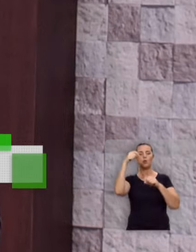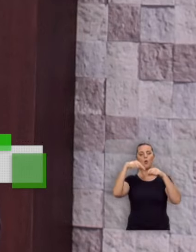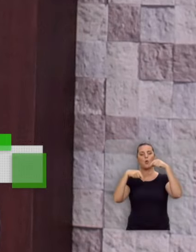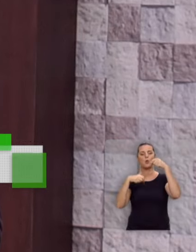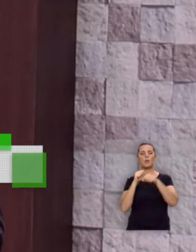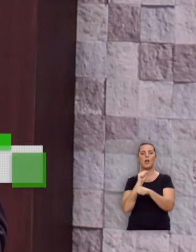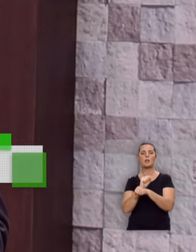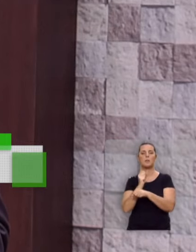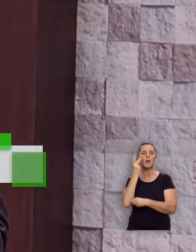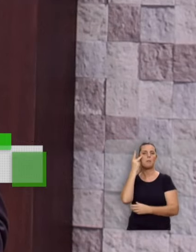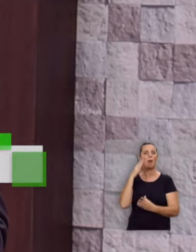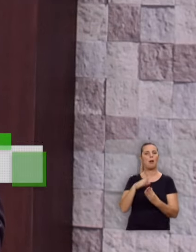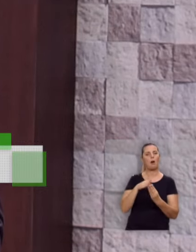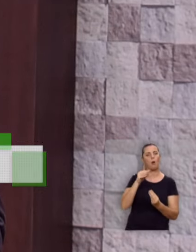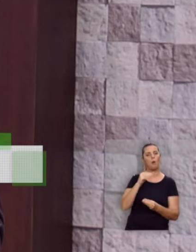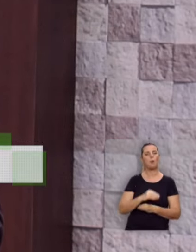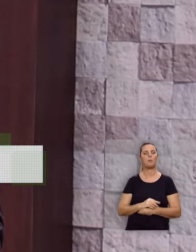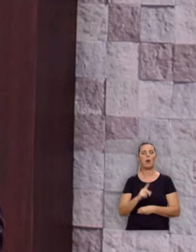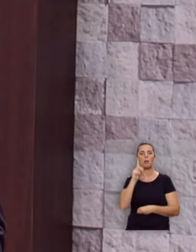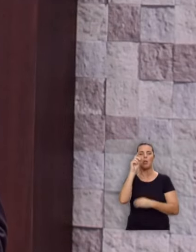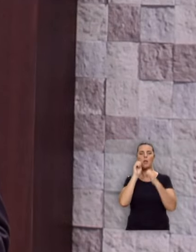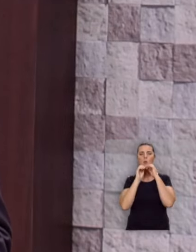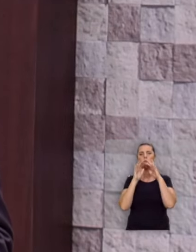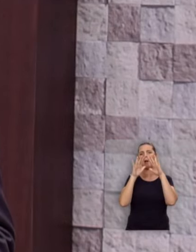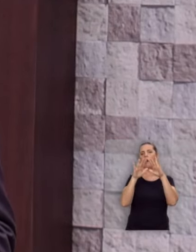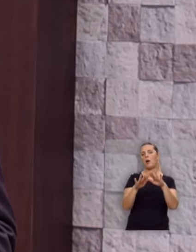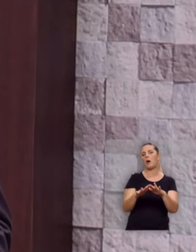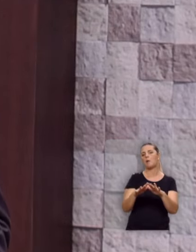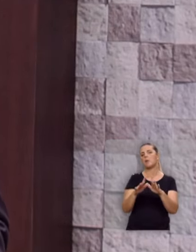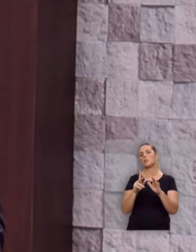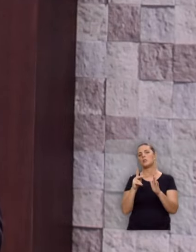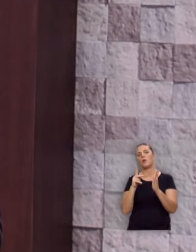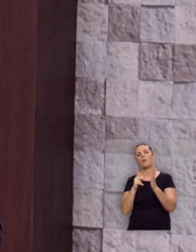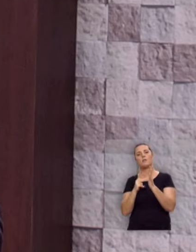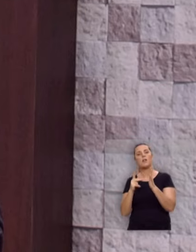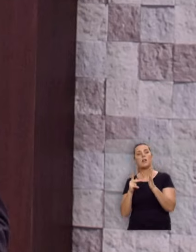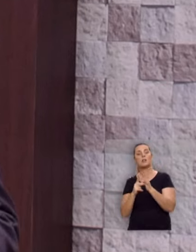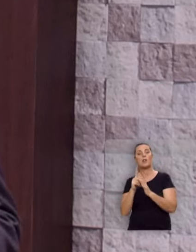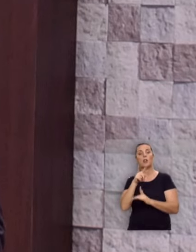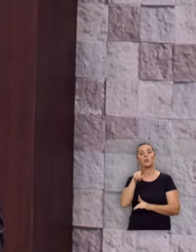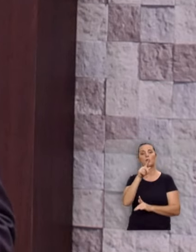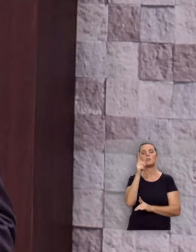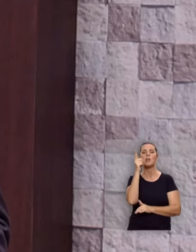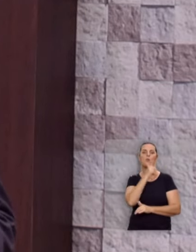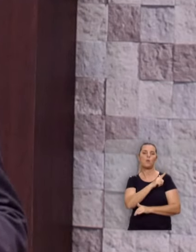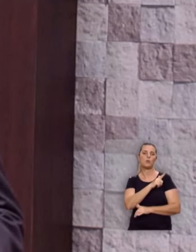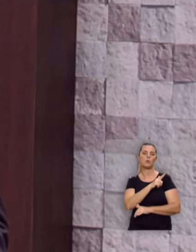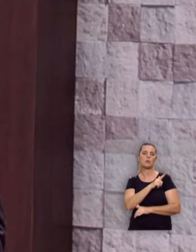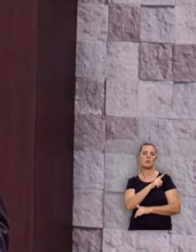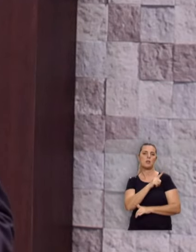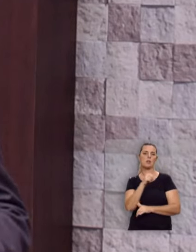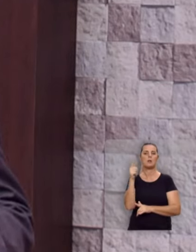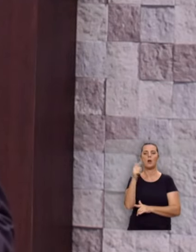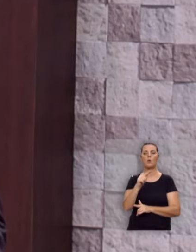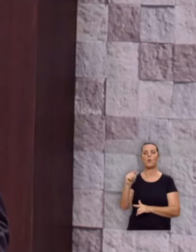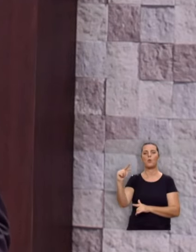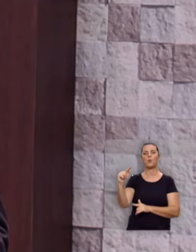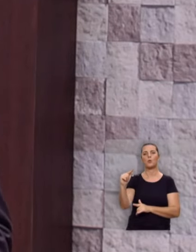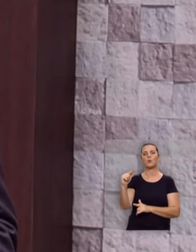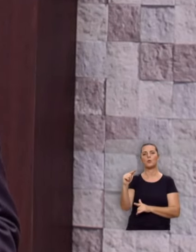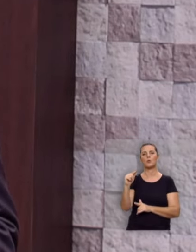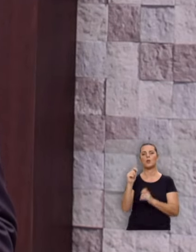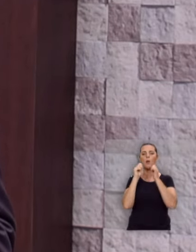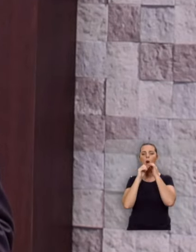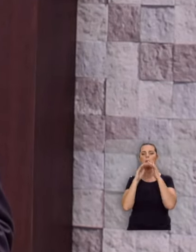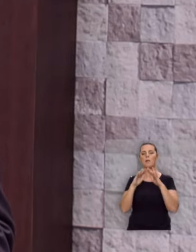Esperança para a Alma. Que Deus te abençoe ricamente, que de fato esse programa continue